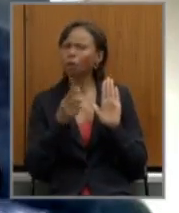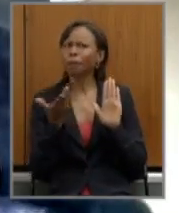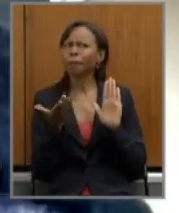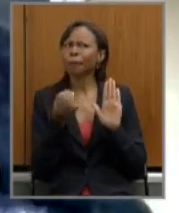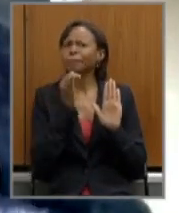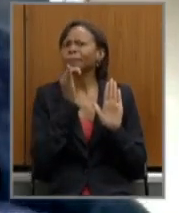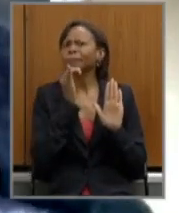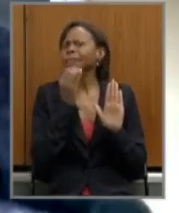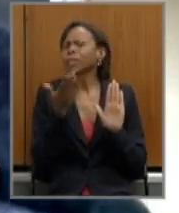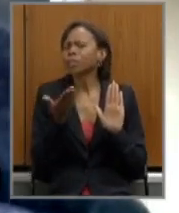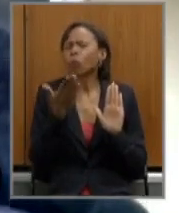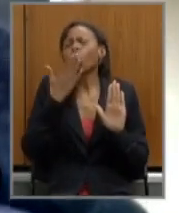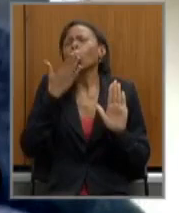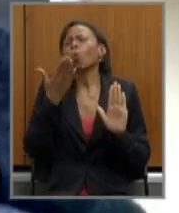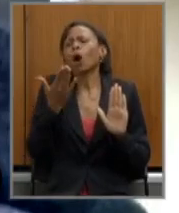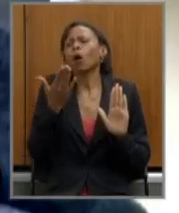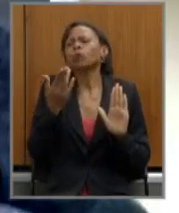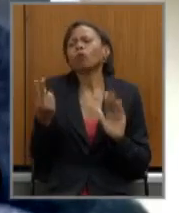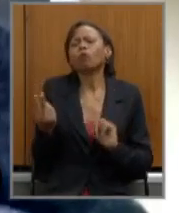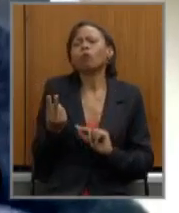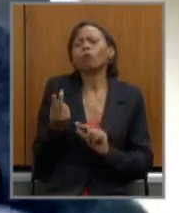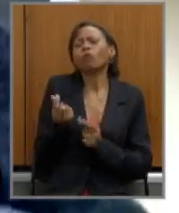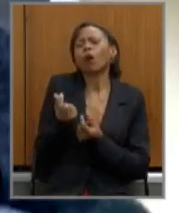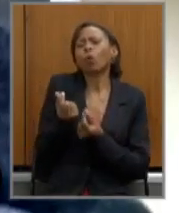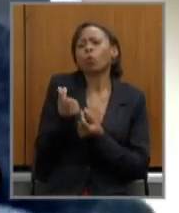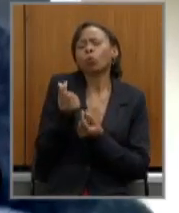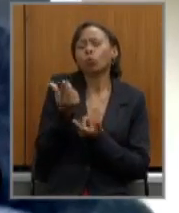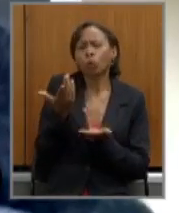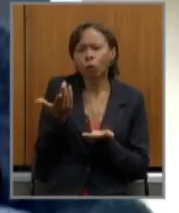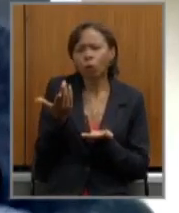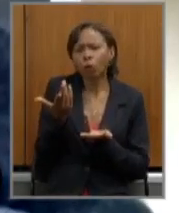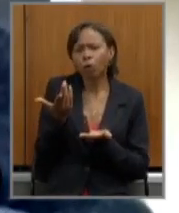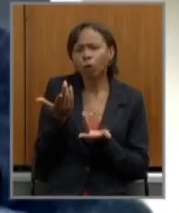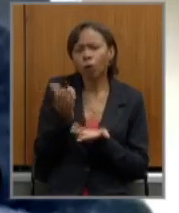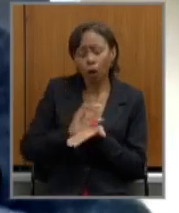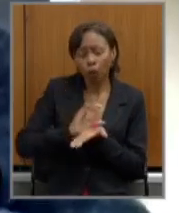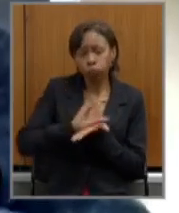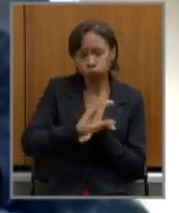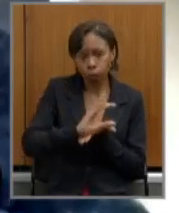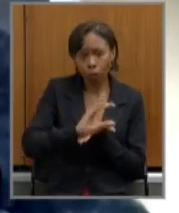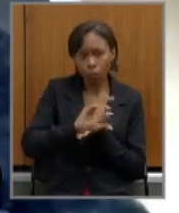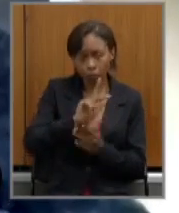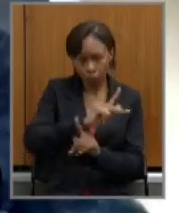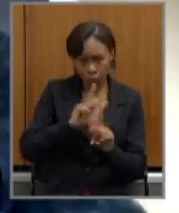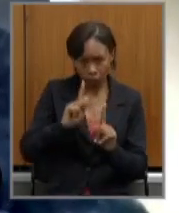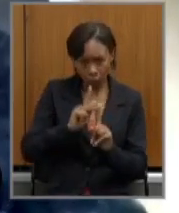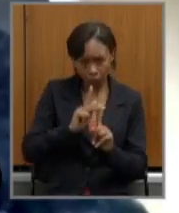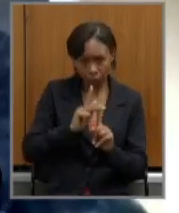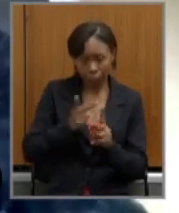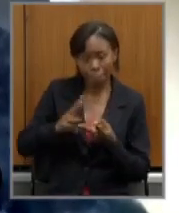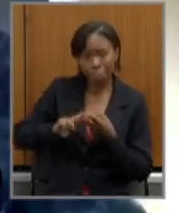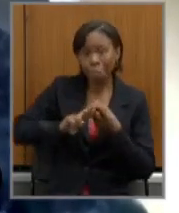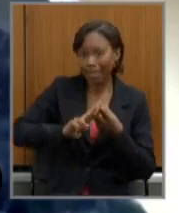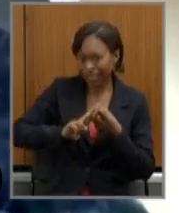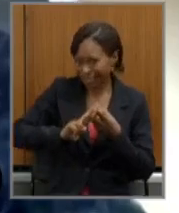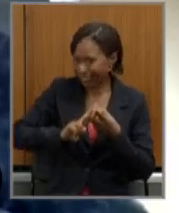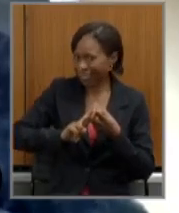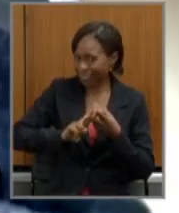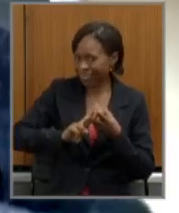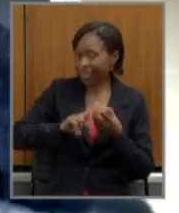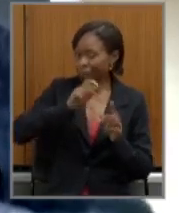quais são os valores de contribuição previdenciária retida dos servidores públicos mês a mês